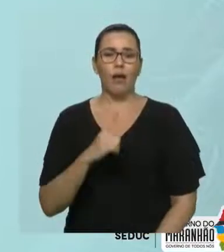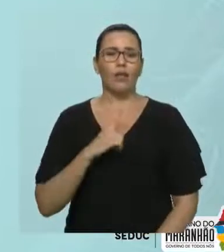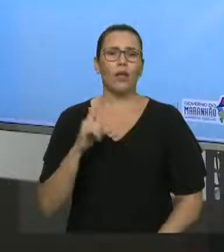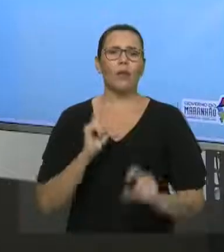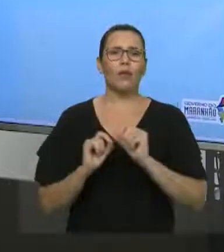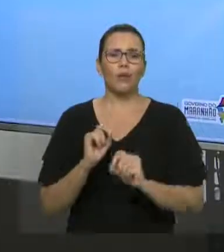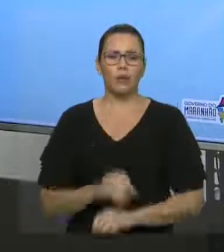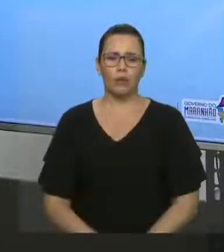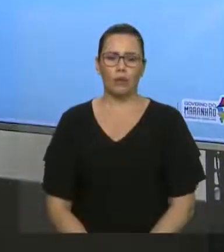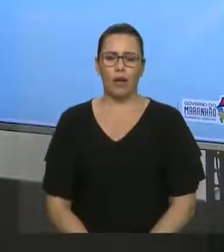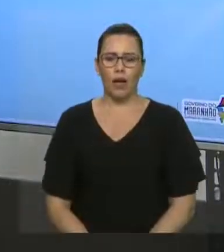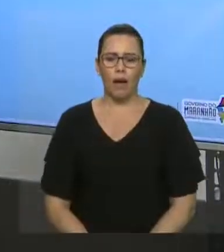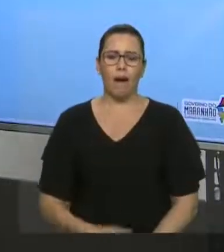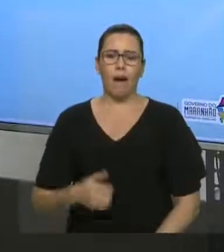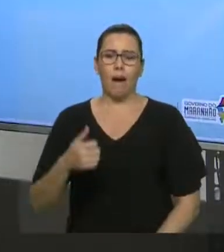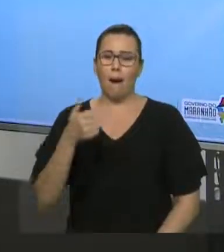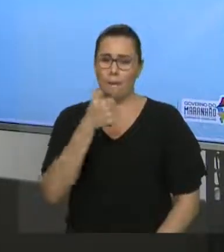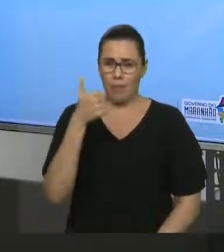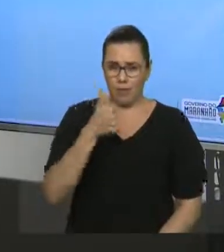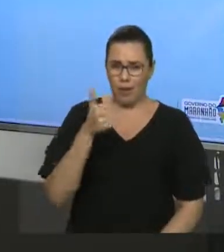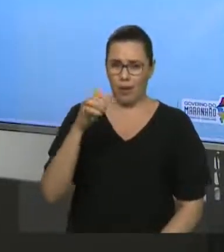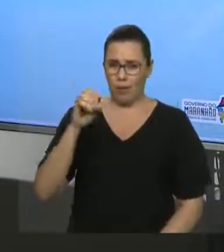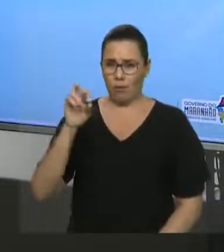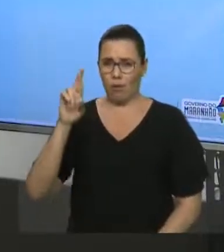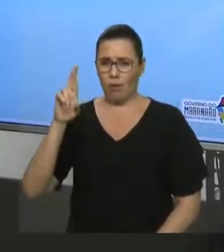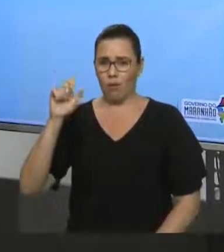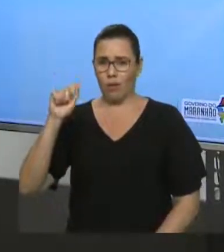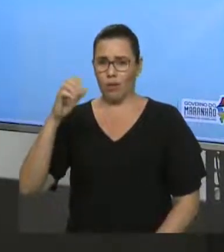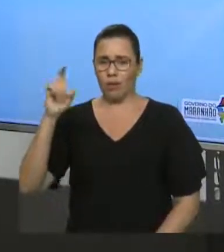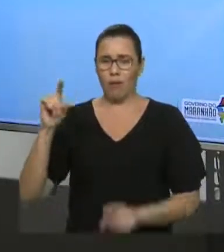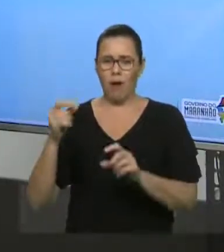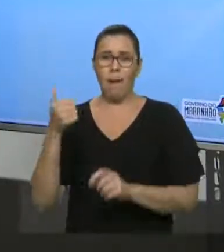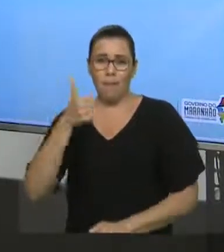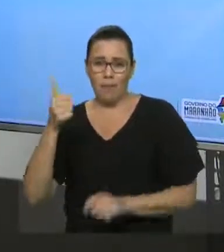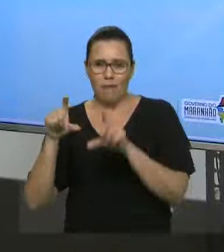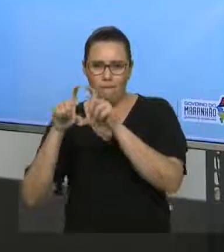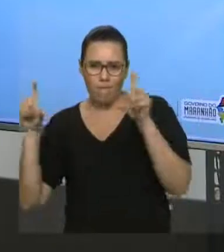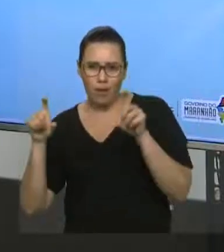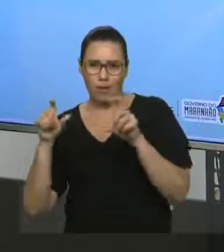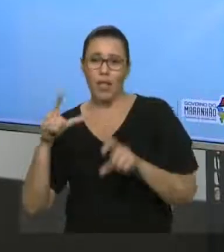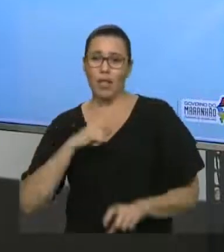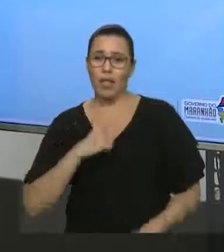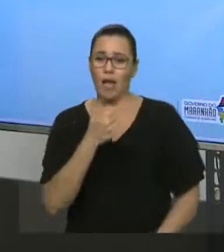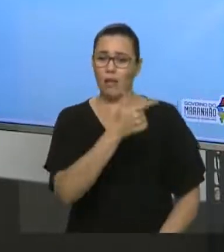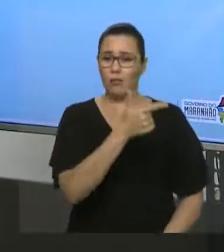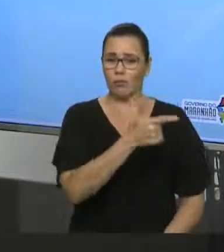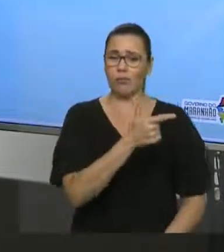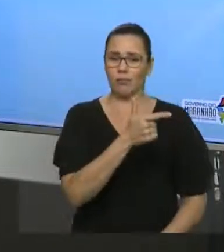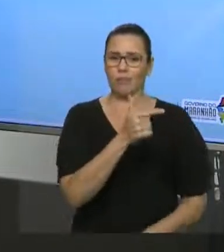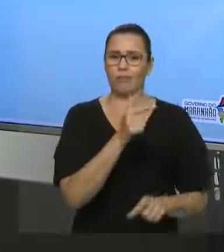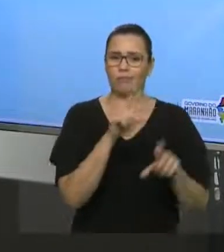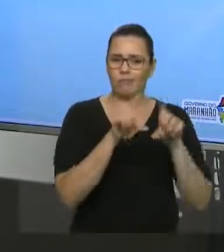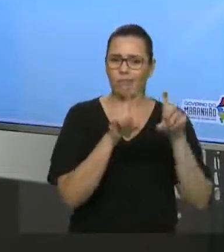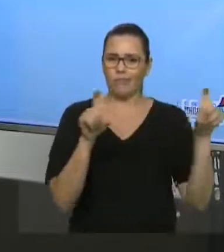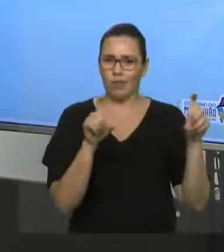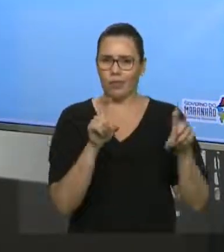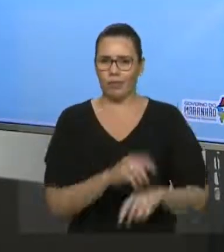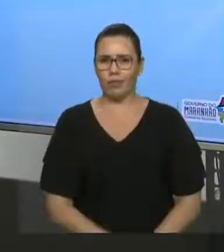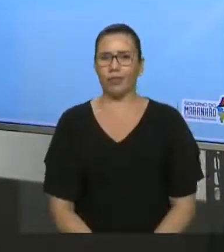segunda oração, tudo bem? Essa é uma oração adverbial causal, tá certo? Porque,